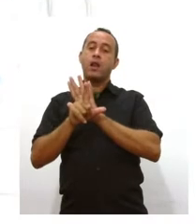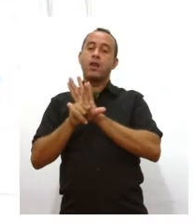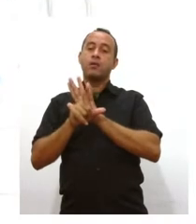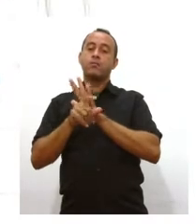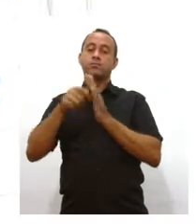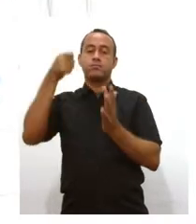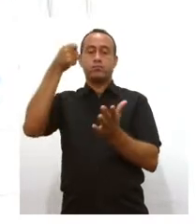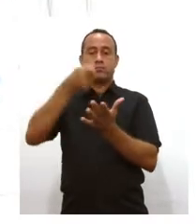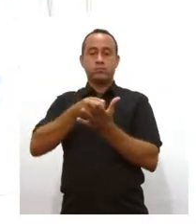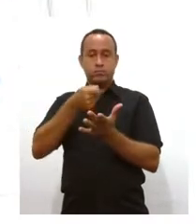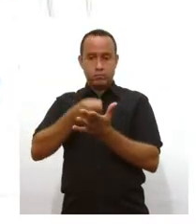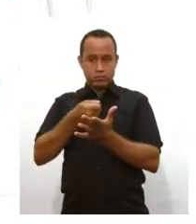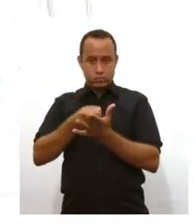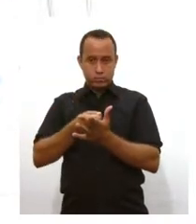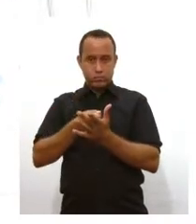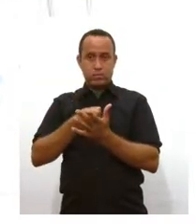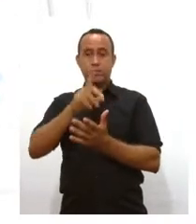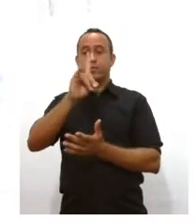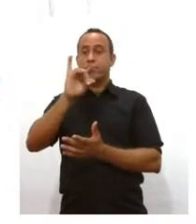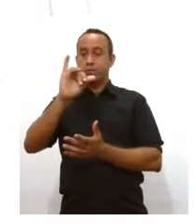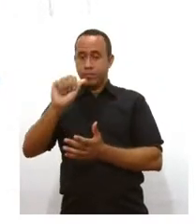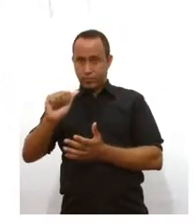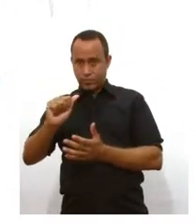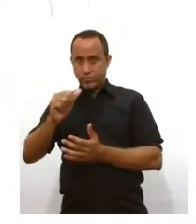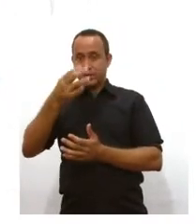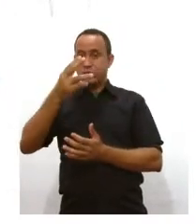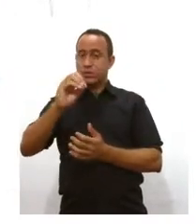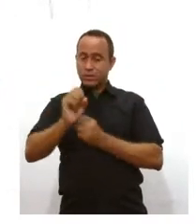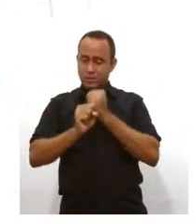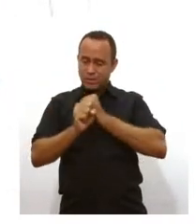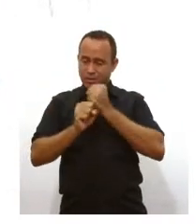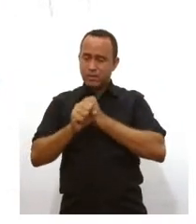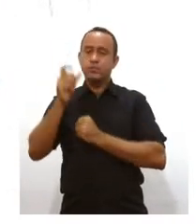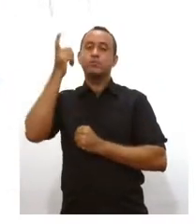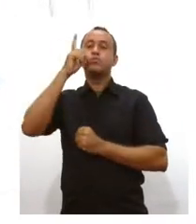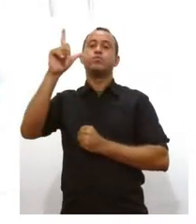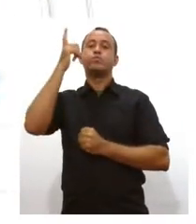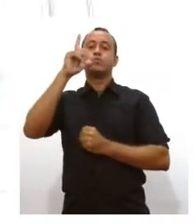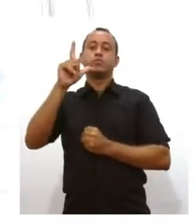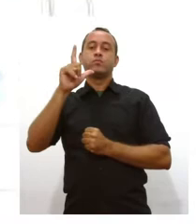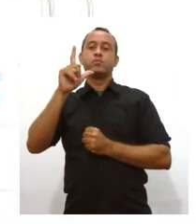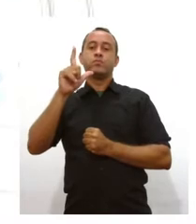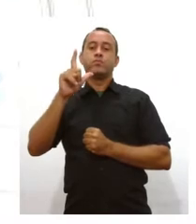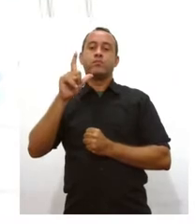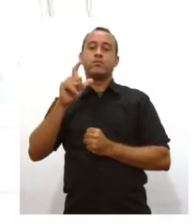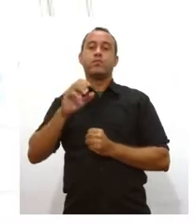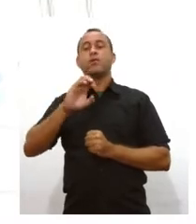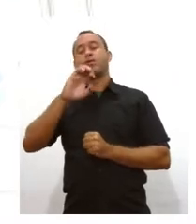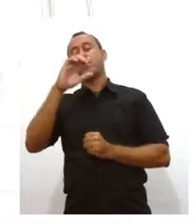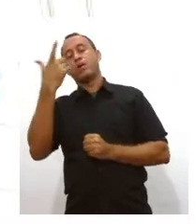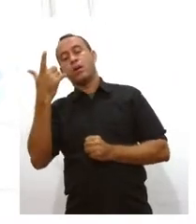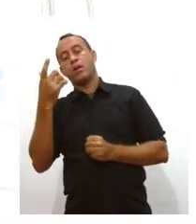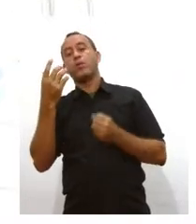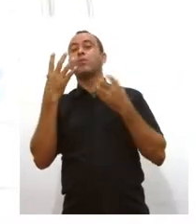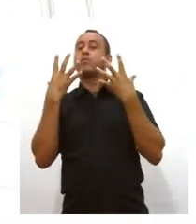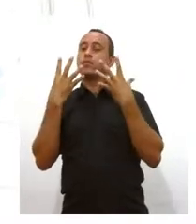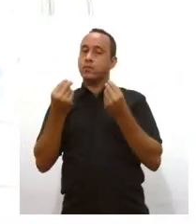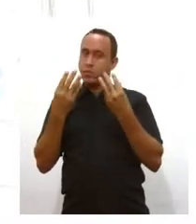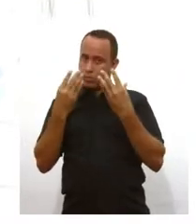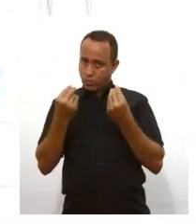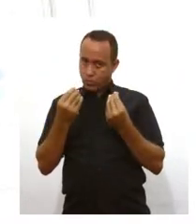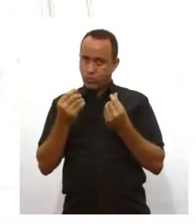até a presente data, são 30 anos de conquistas. Evidentemente que muito ainda temos